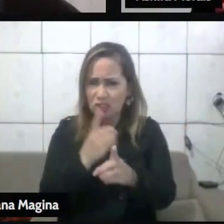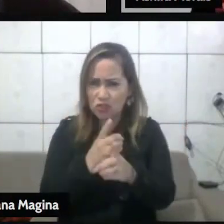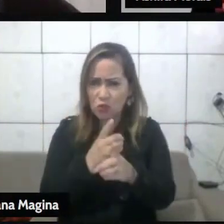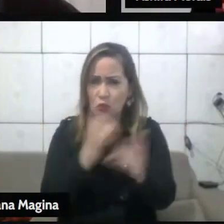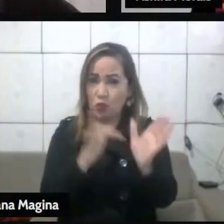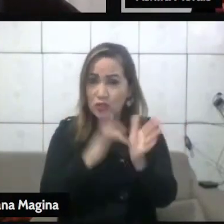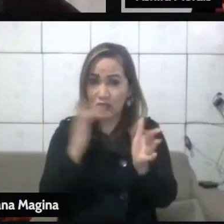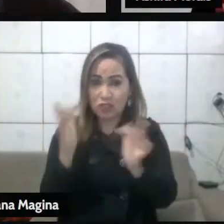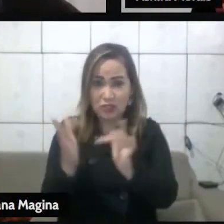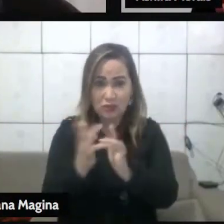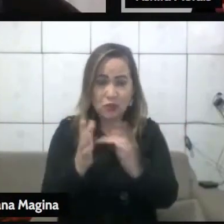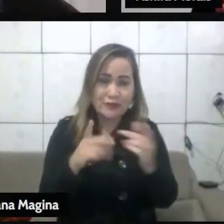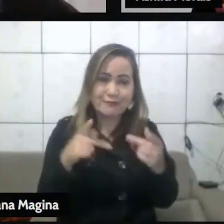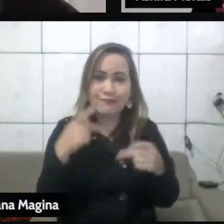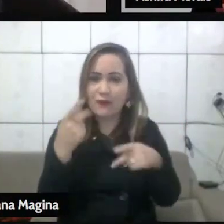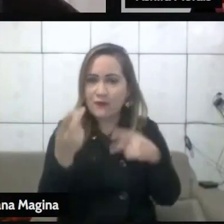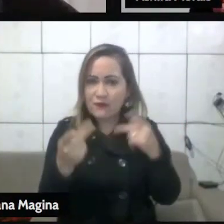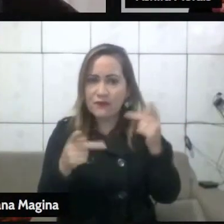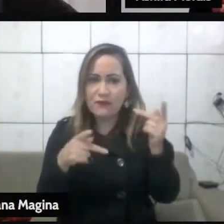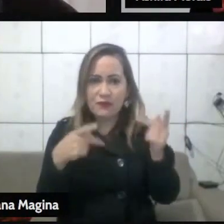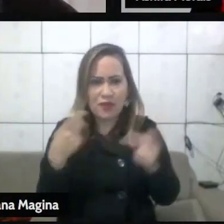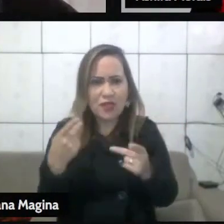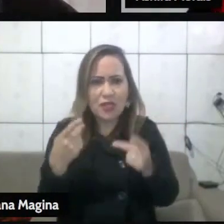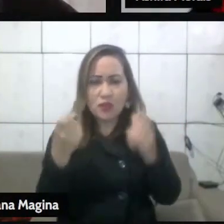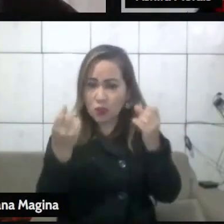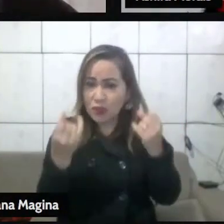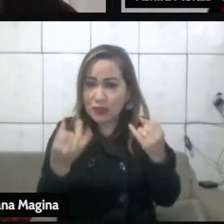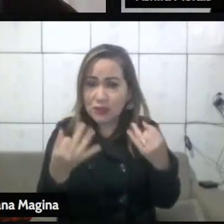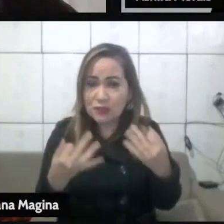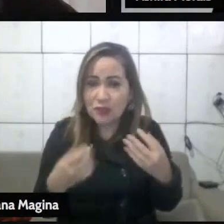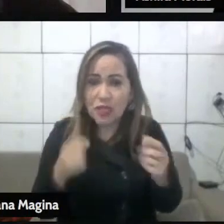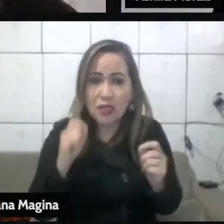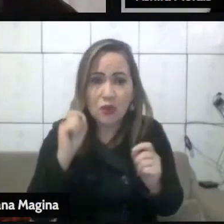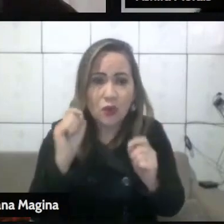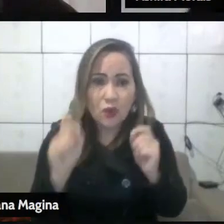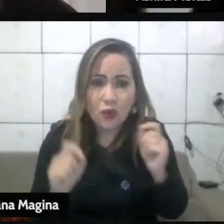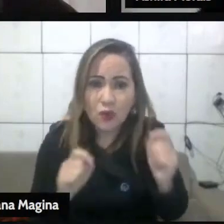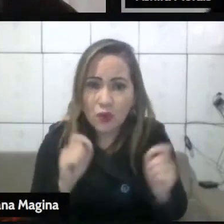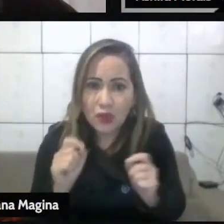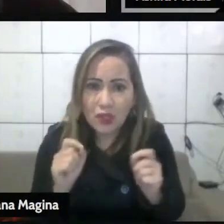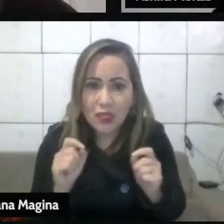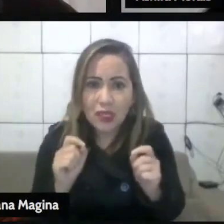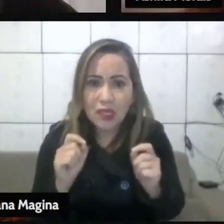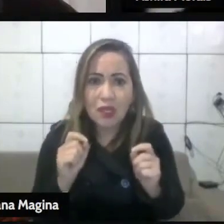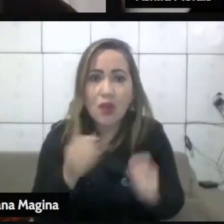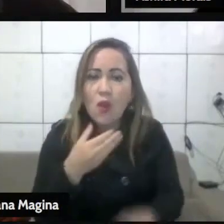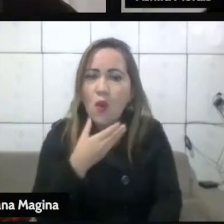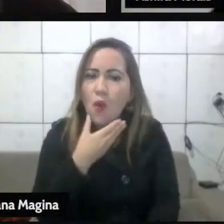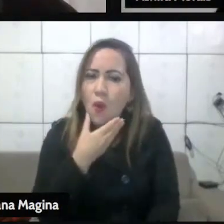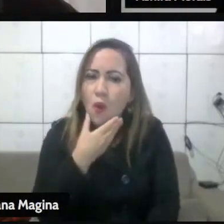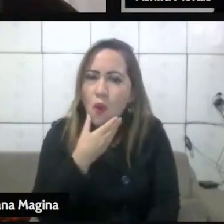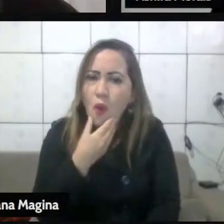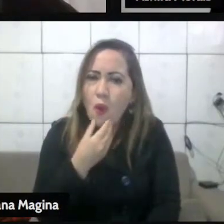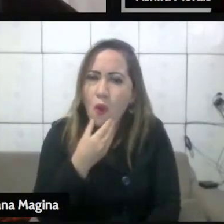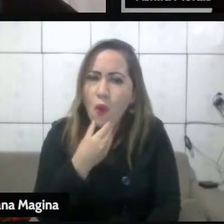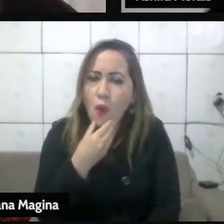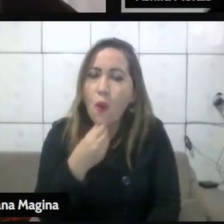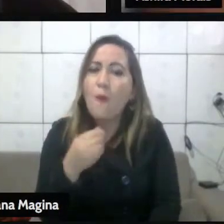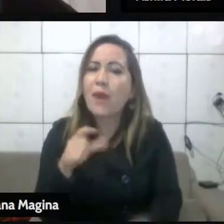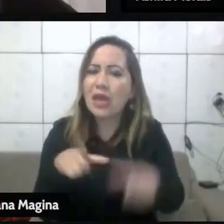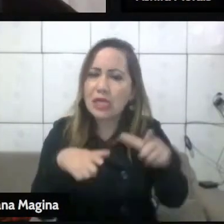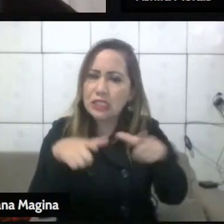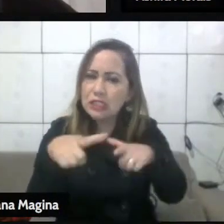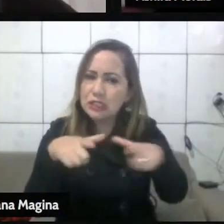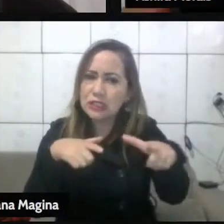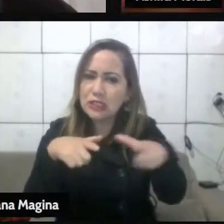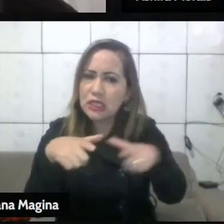falando em parábola dizendo o seguinte, a respeito de um rapaz, de um servente, de um trabalhador que